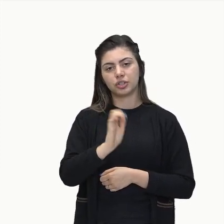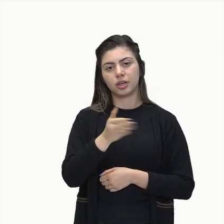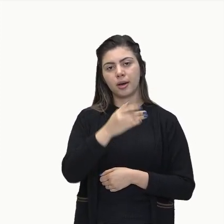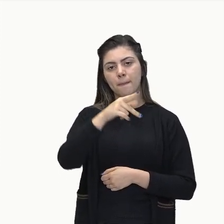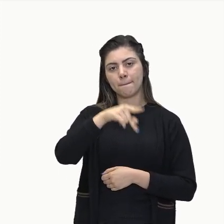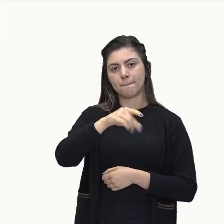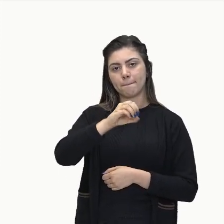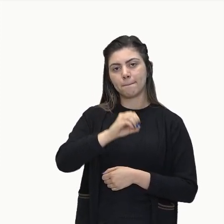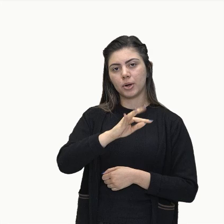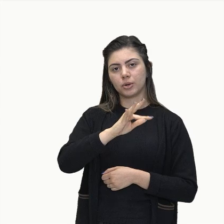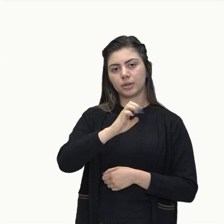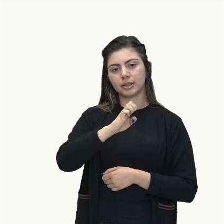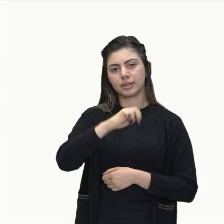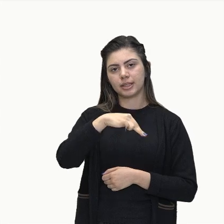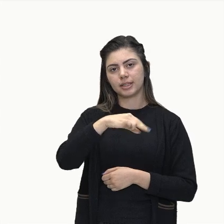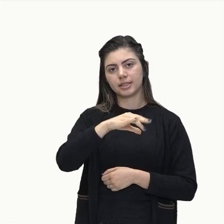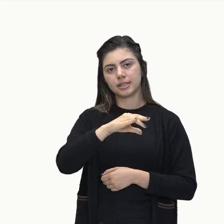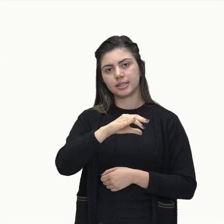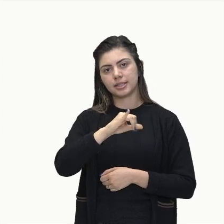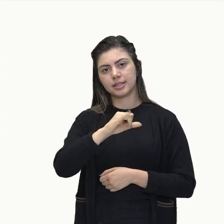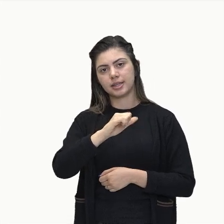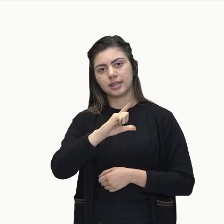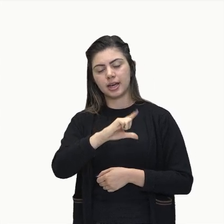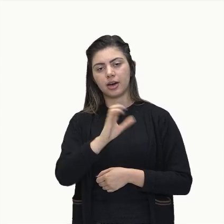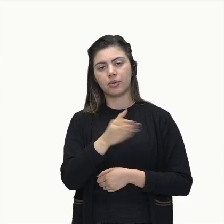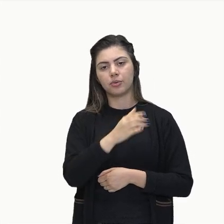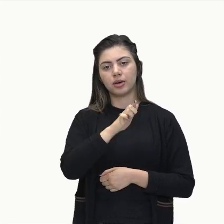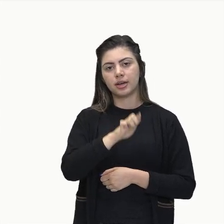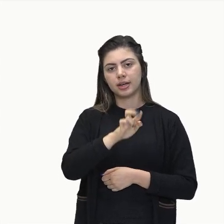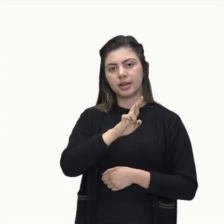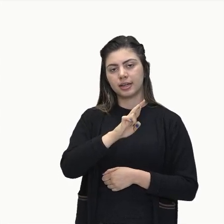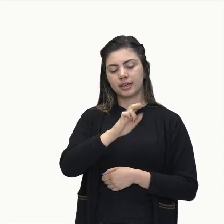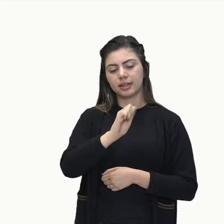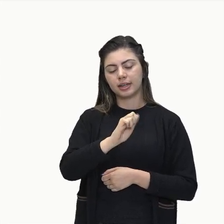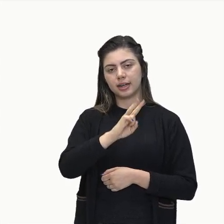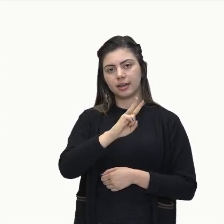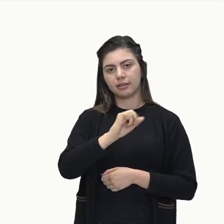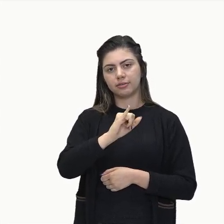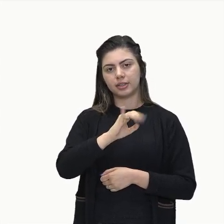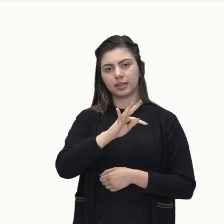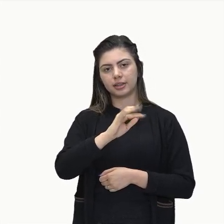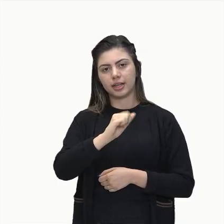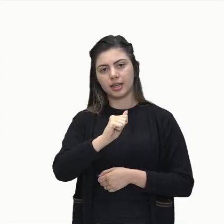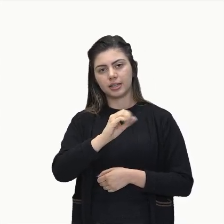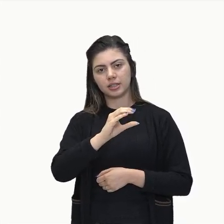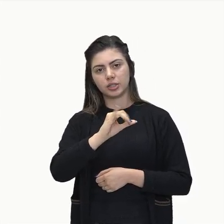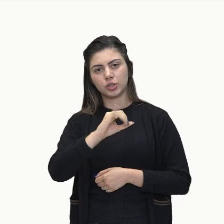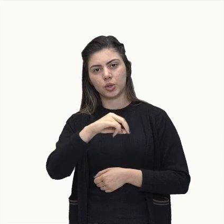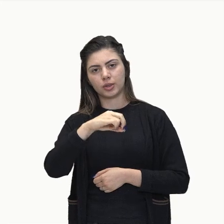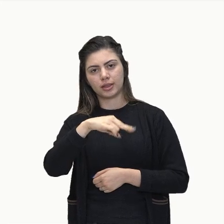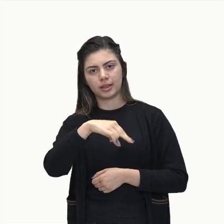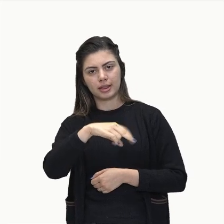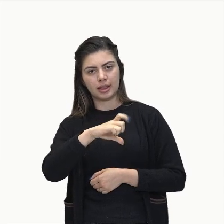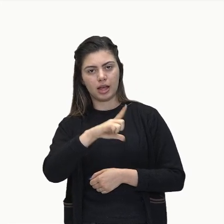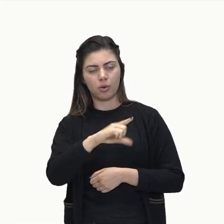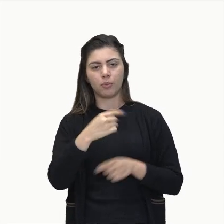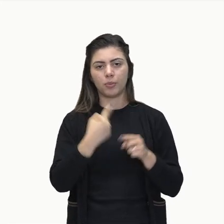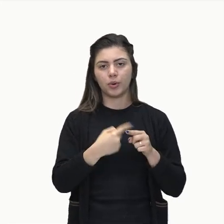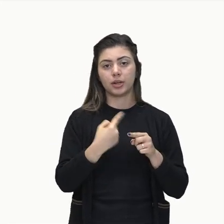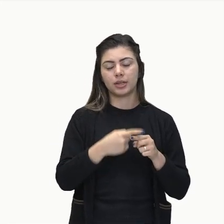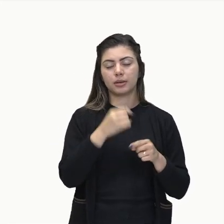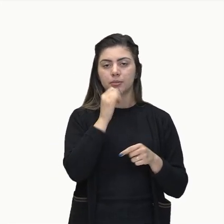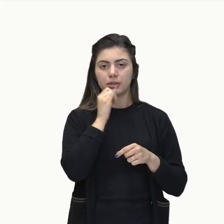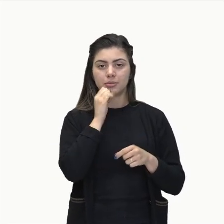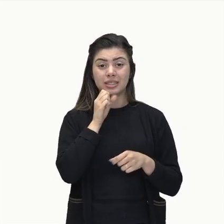Porque é a energia devido a uma altura, tá, pessoal? Conforme essa água vai descendo,